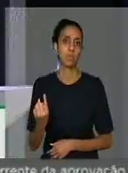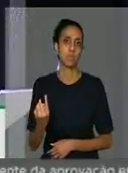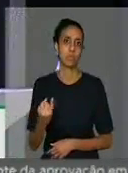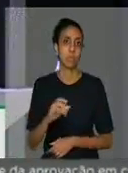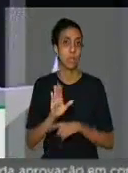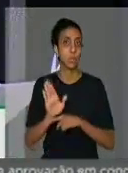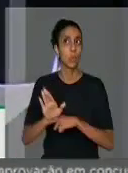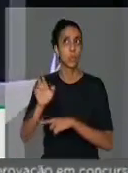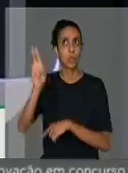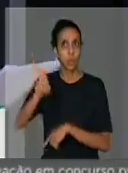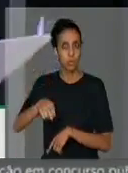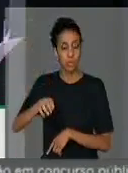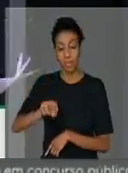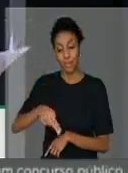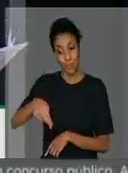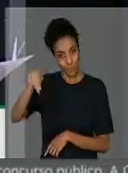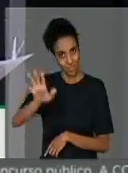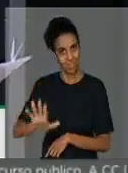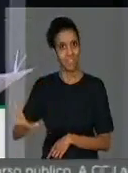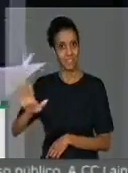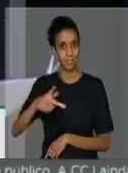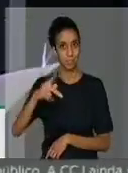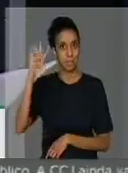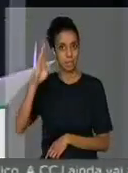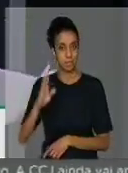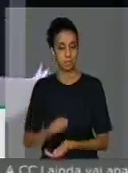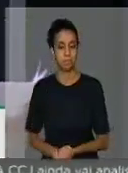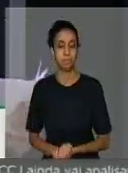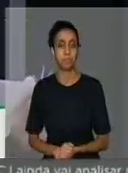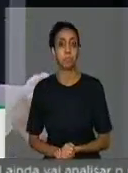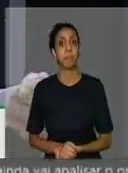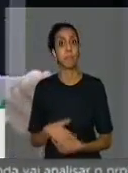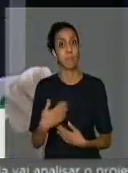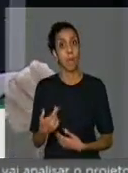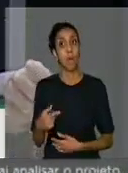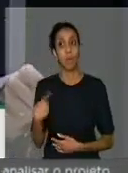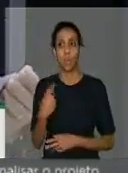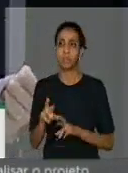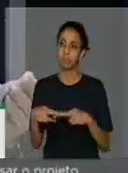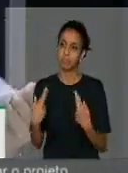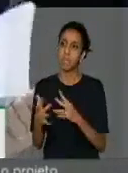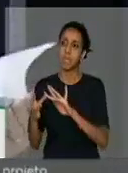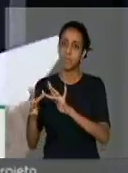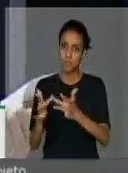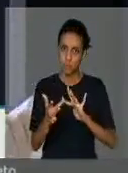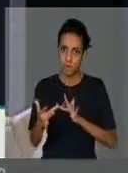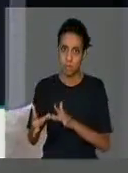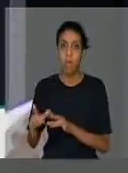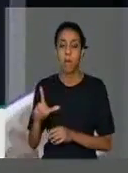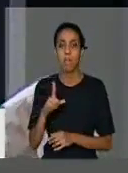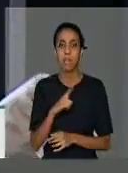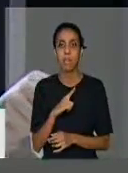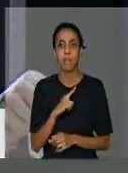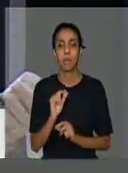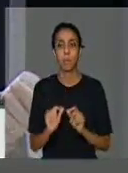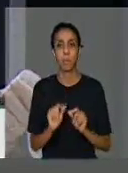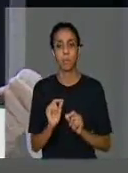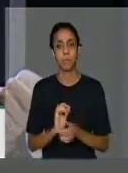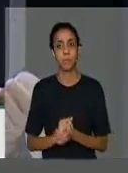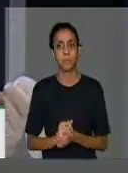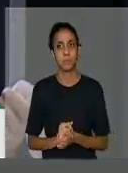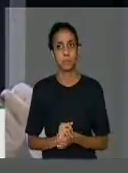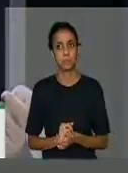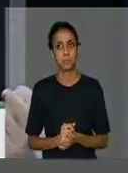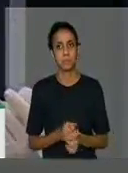Nordeste brasileiro. E através dessa articulação, nós temos aqui um breve histórico e também